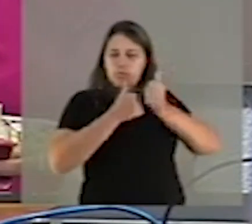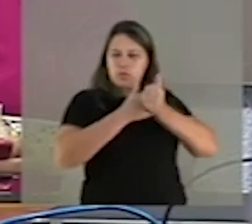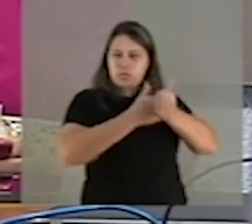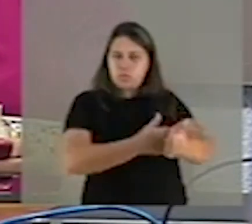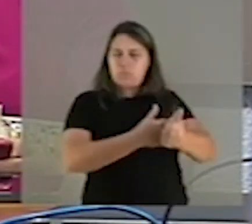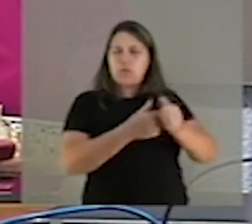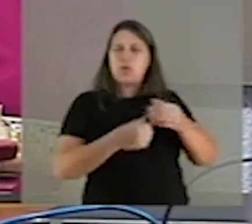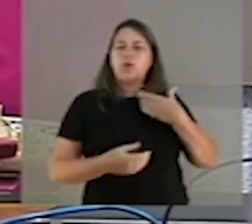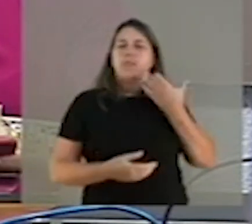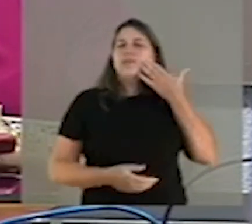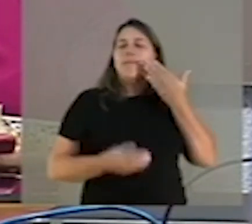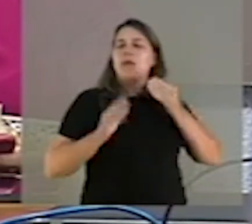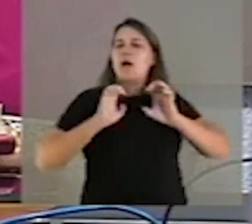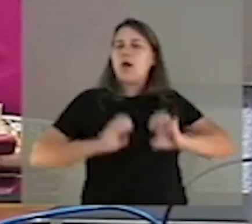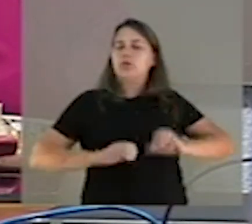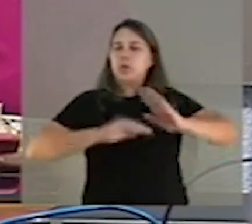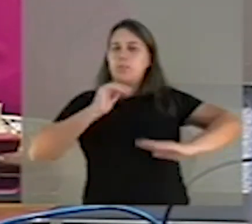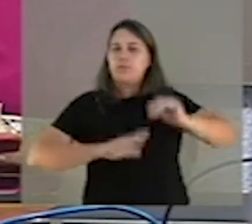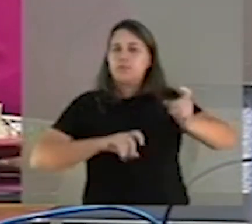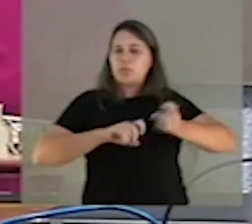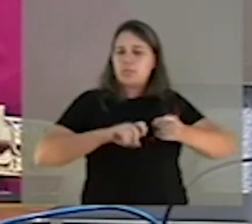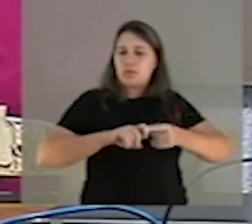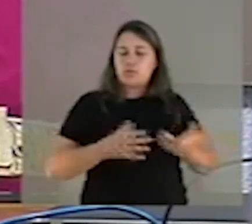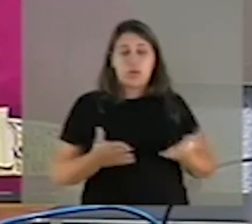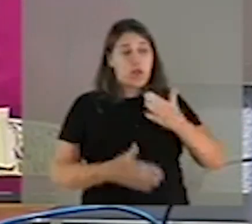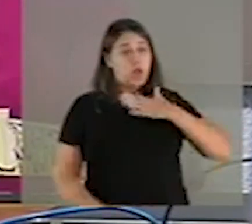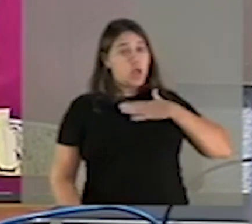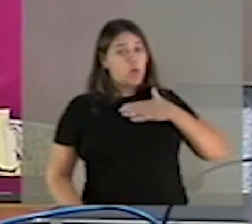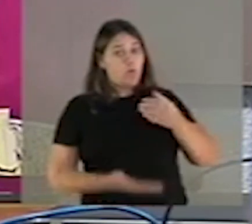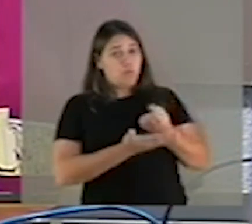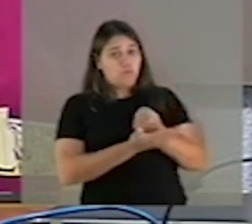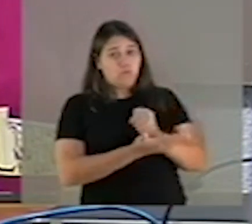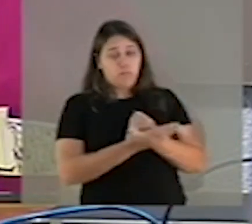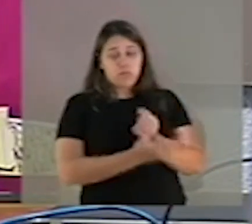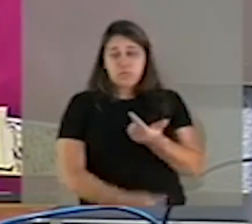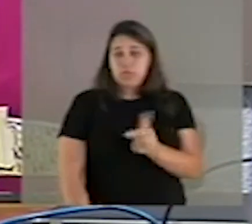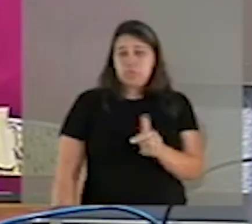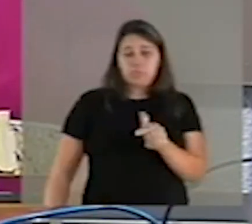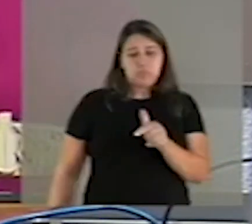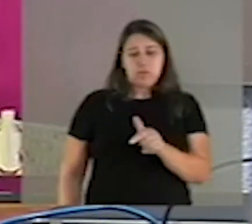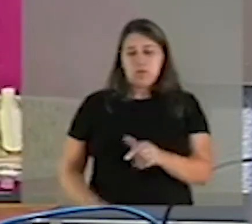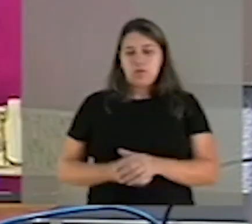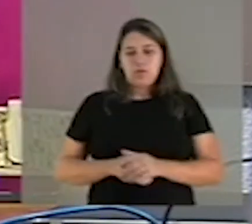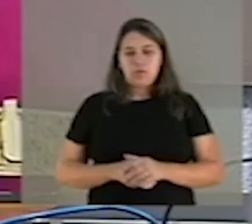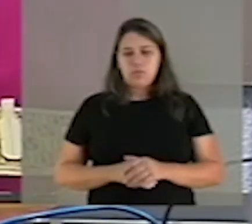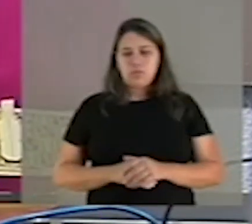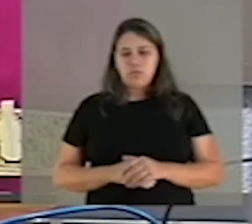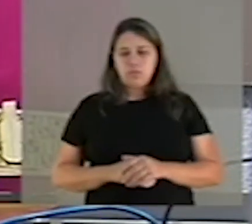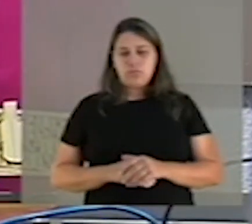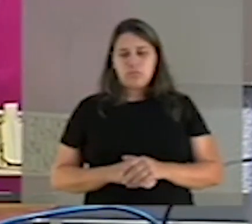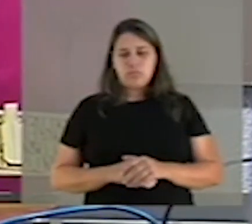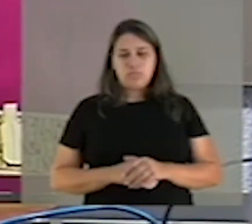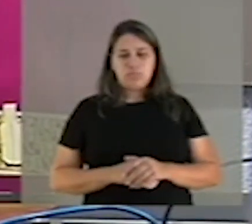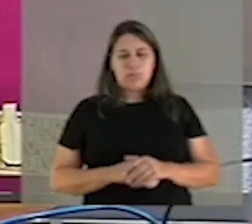Código de Ética da profissão médica. Eu, enquanto farmacêutico, não tenho, em